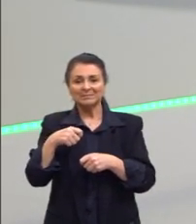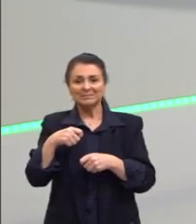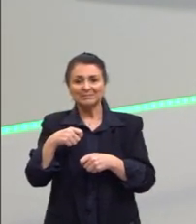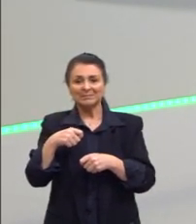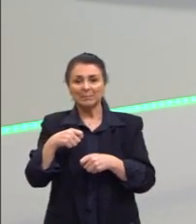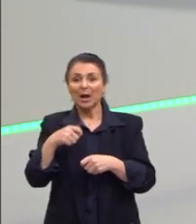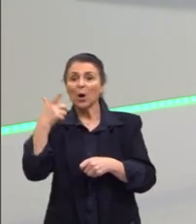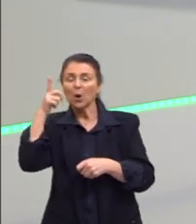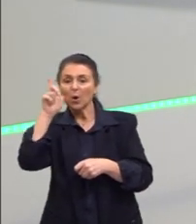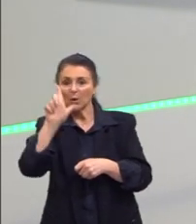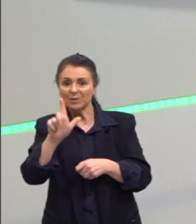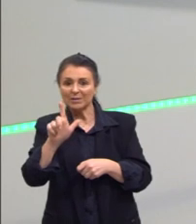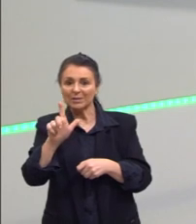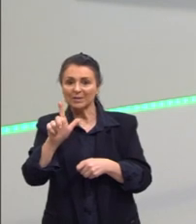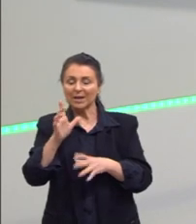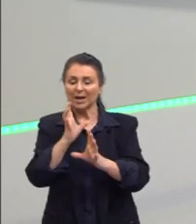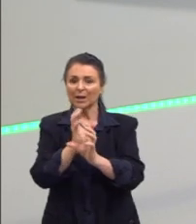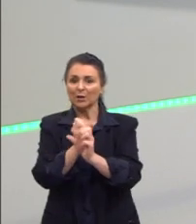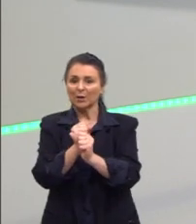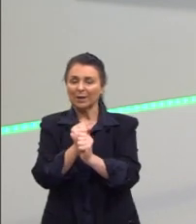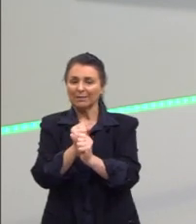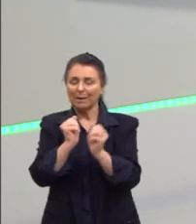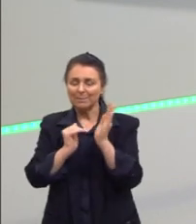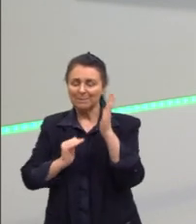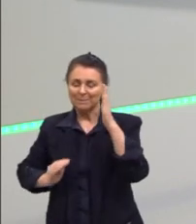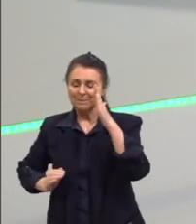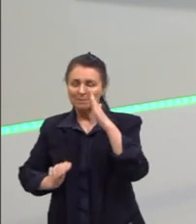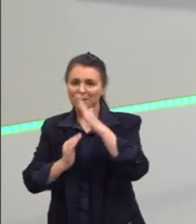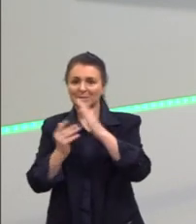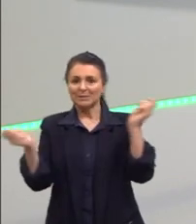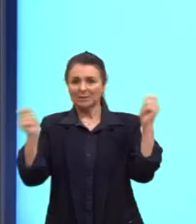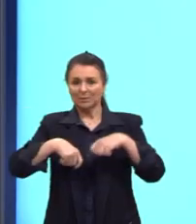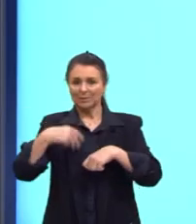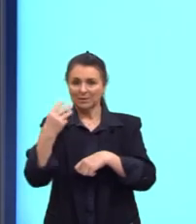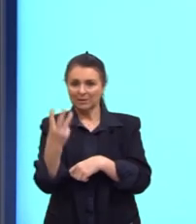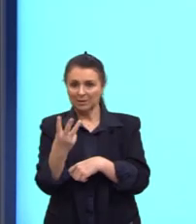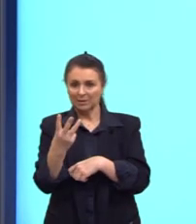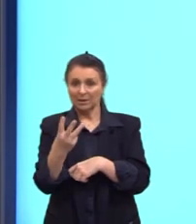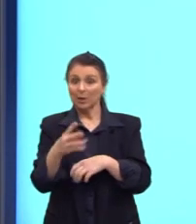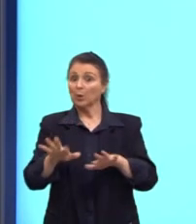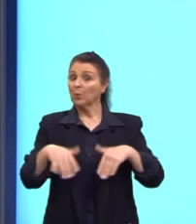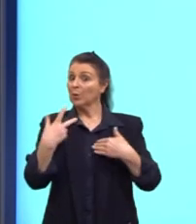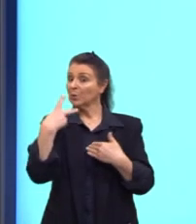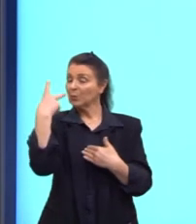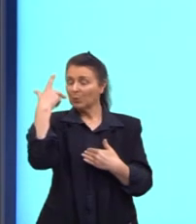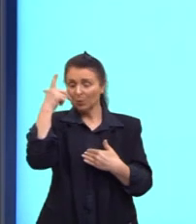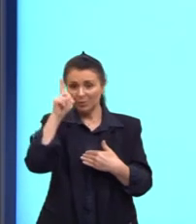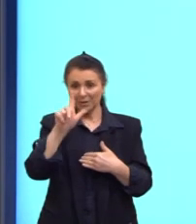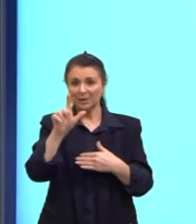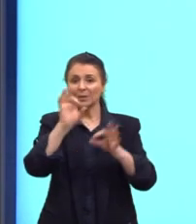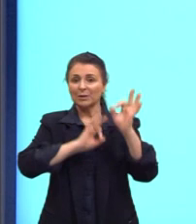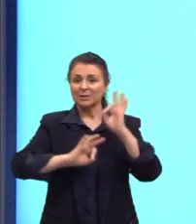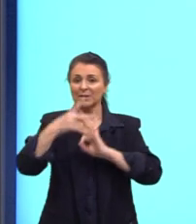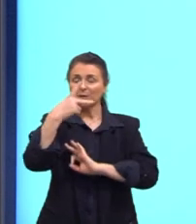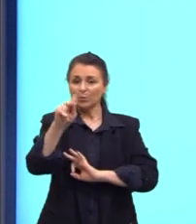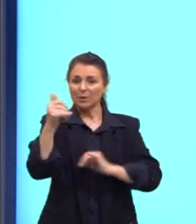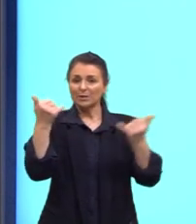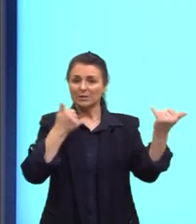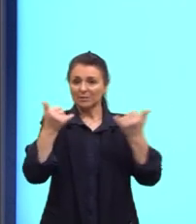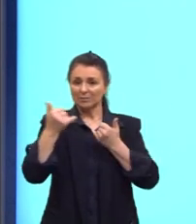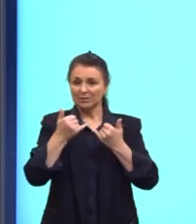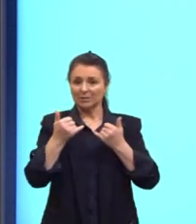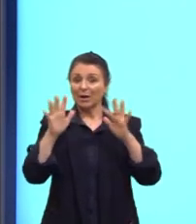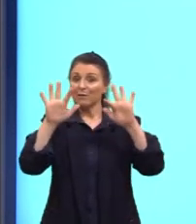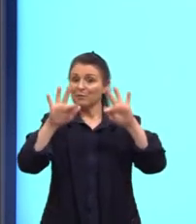alcançar a nota máxima nessa competência 3, quando tu consegue organizar as tuas informações. E a gente